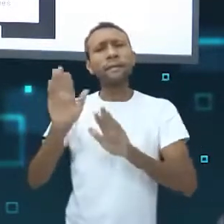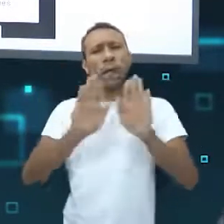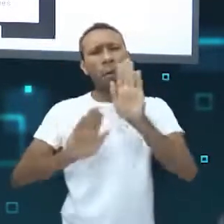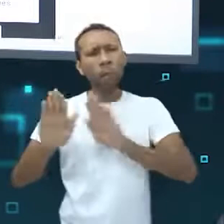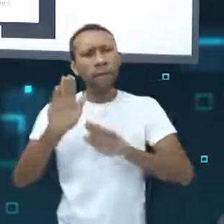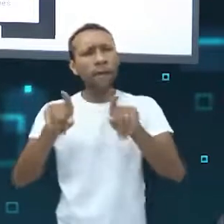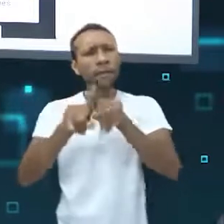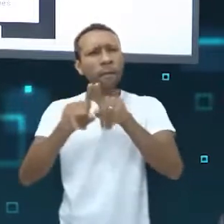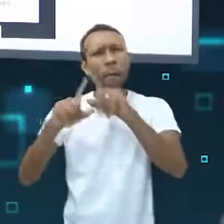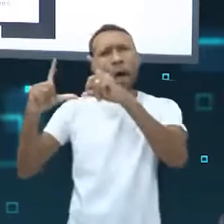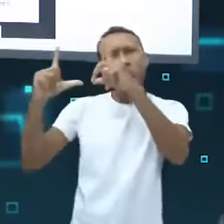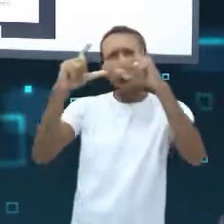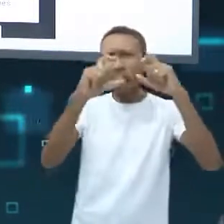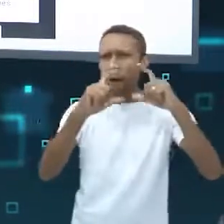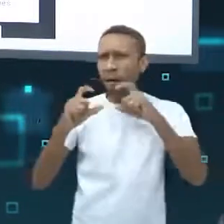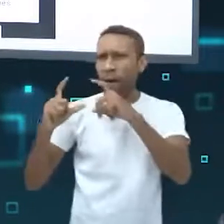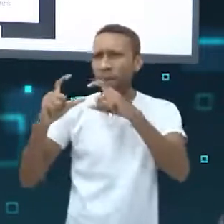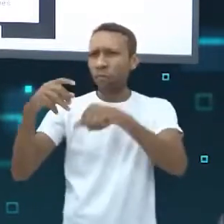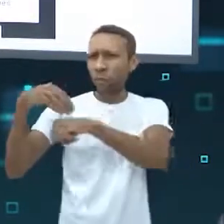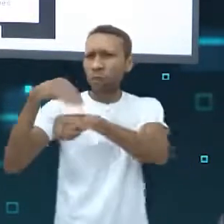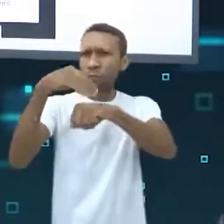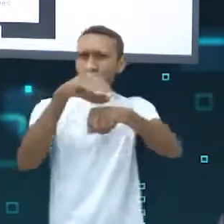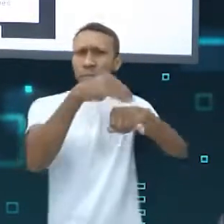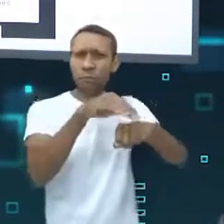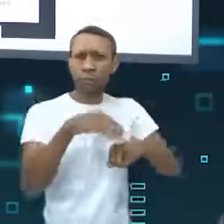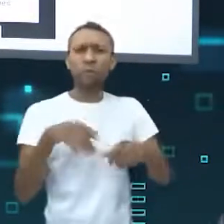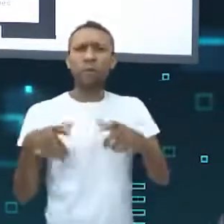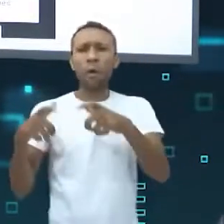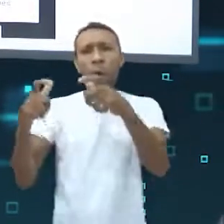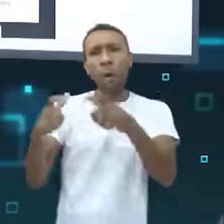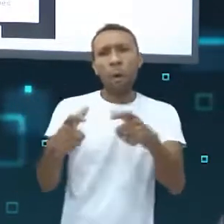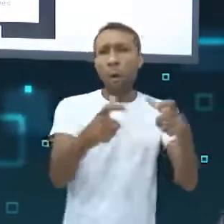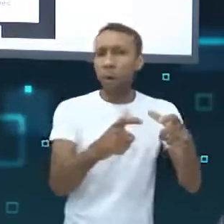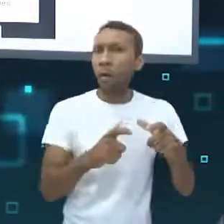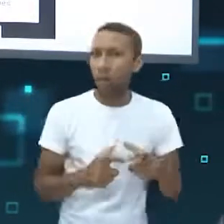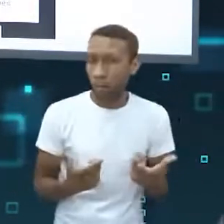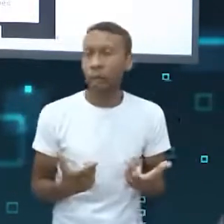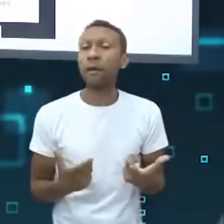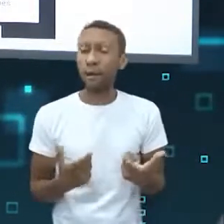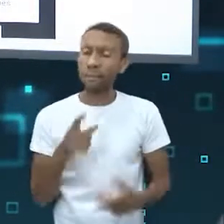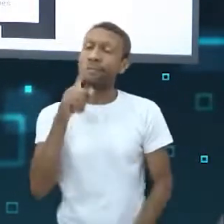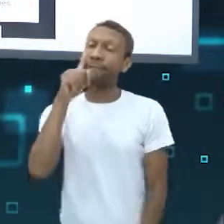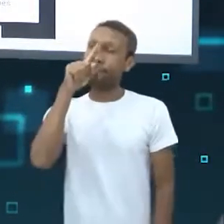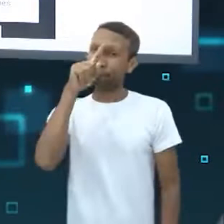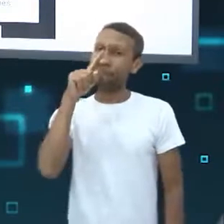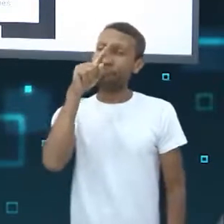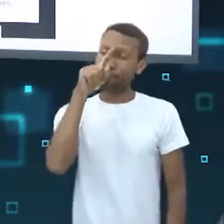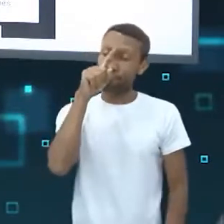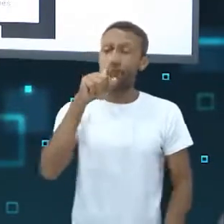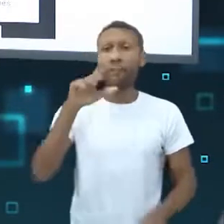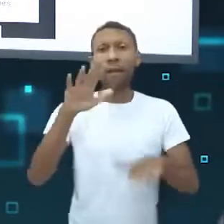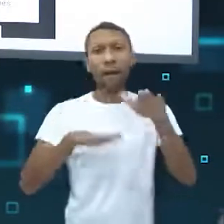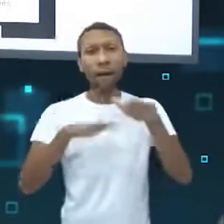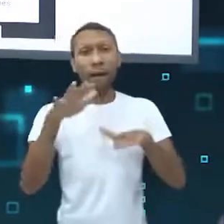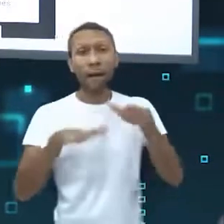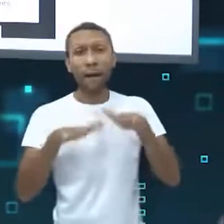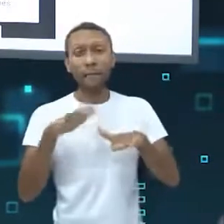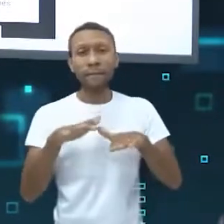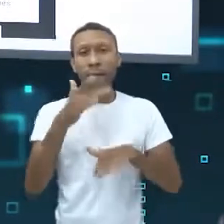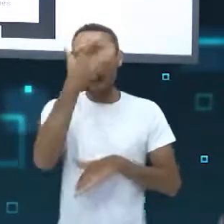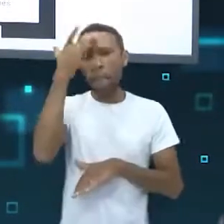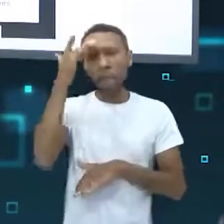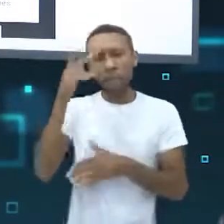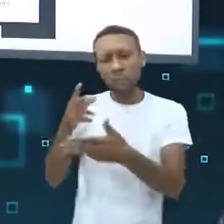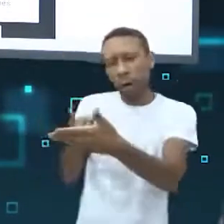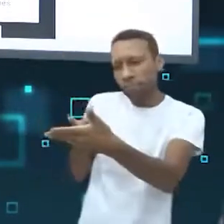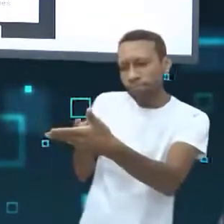as fotos postadas exatamente quando você está em algum lugar. Isso é muito perigoso. Às vezes, ele nem precisa